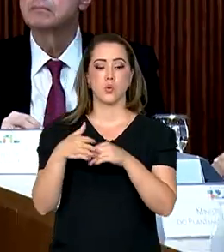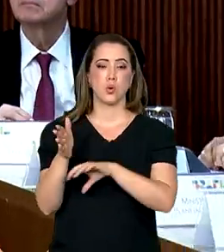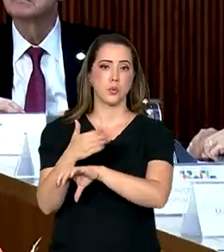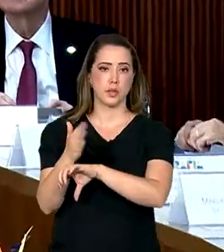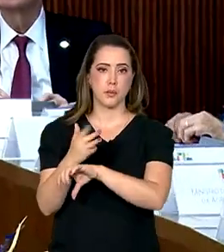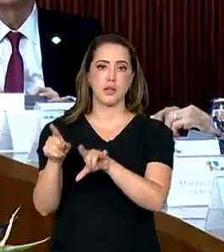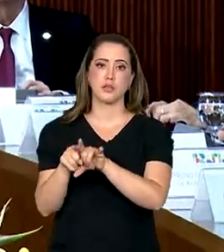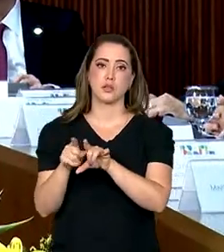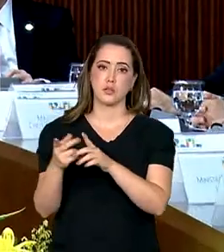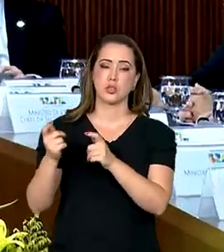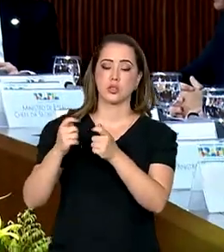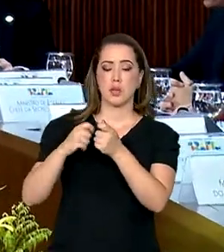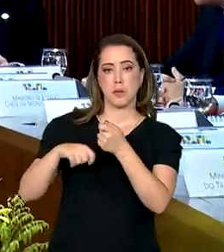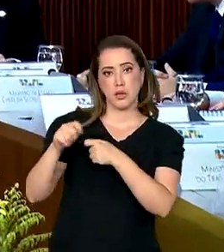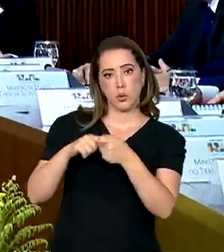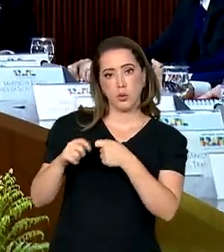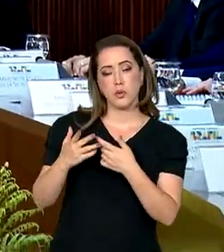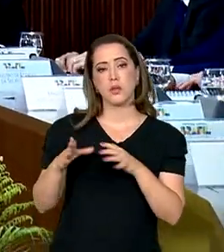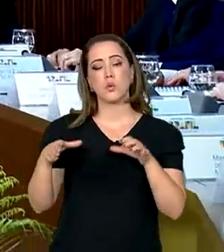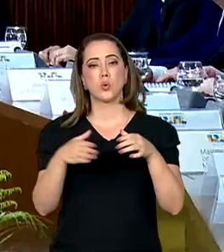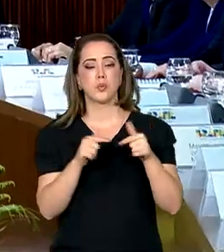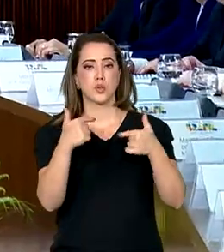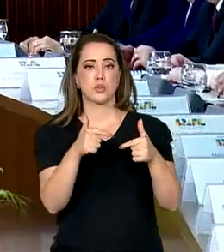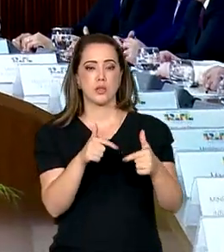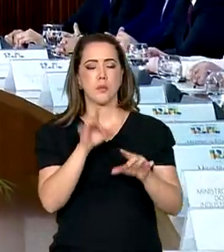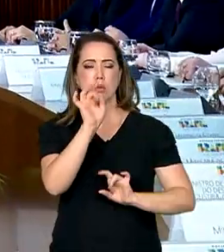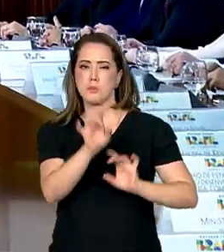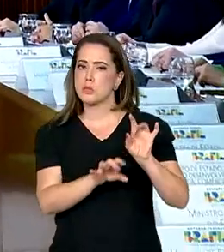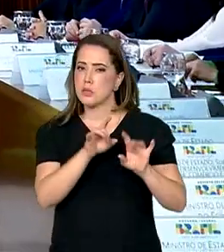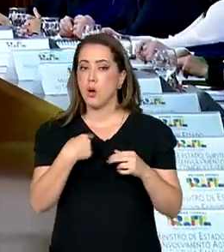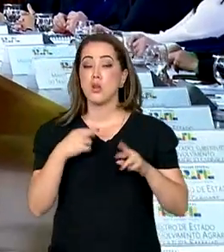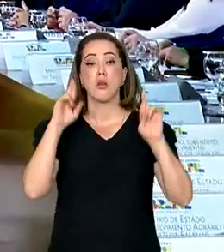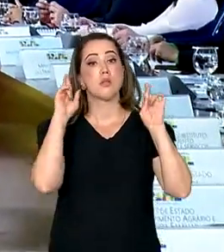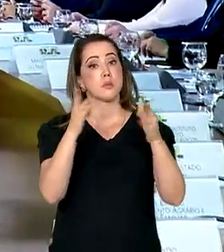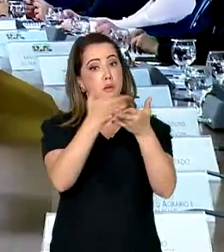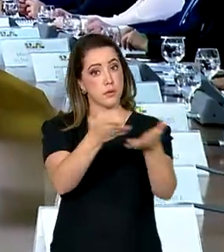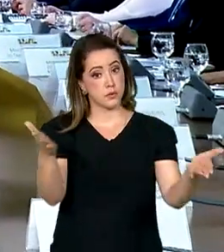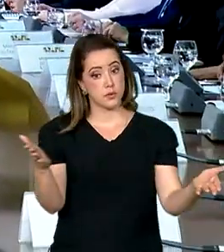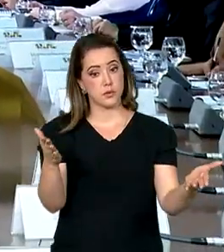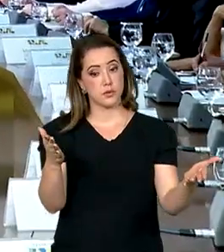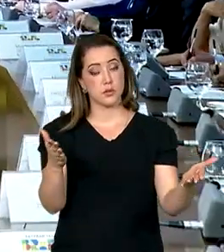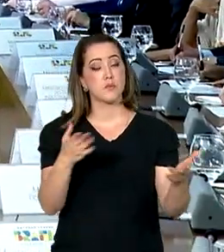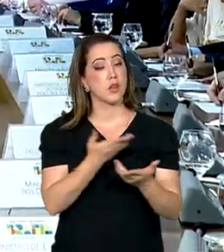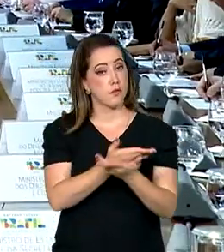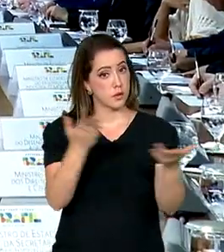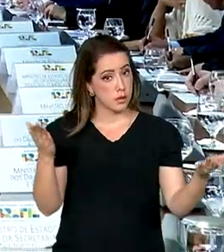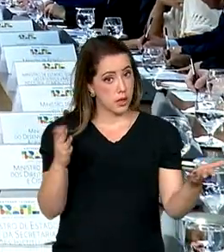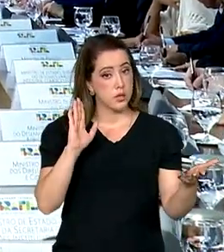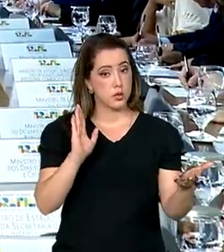e sobre a Fazenda. E vai ter grupo de trabalhos específicos. E eu espero que vocês, deem de vocês,